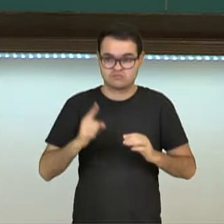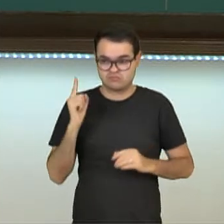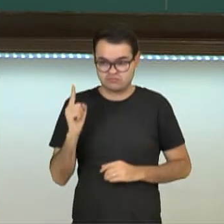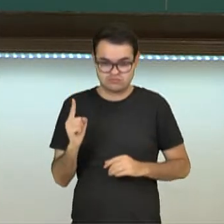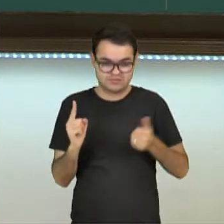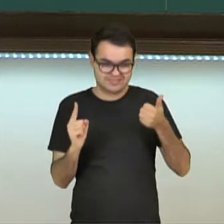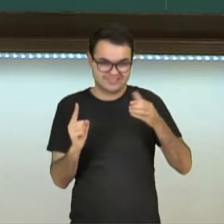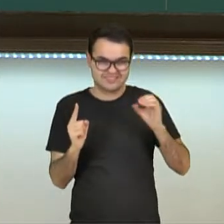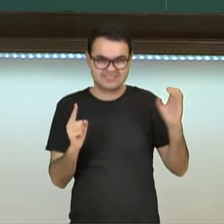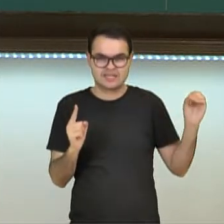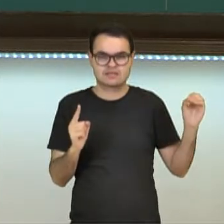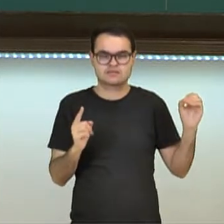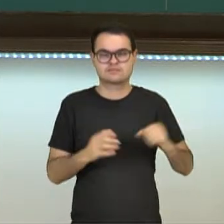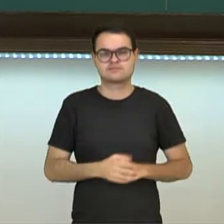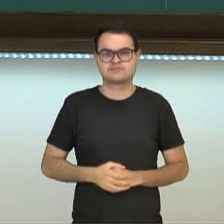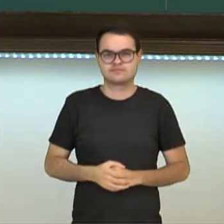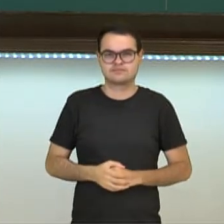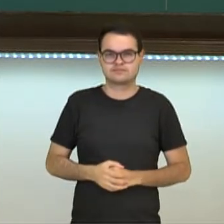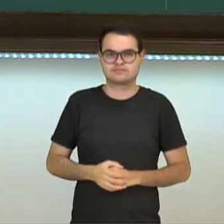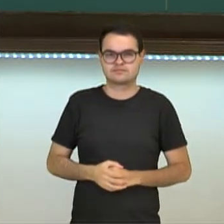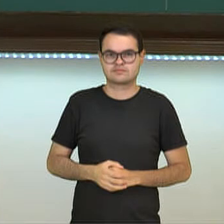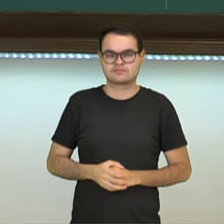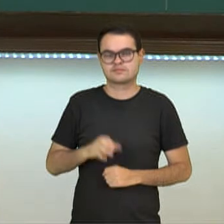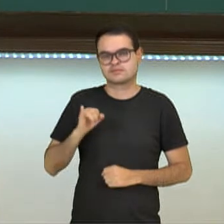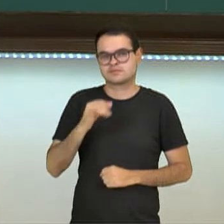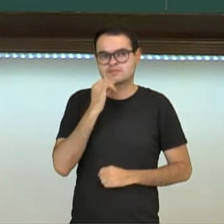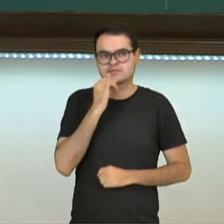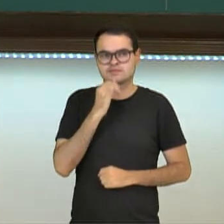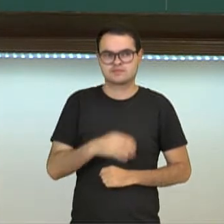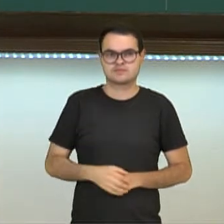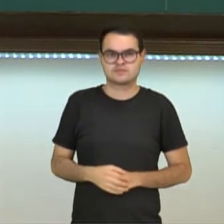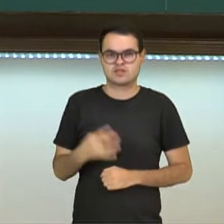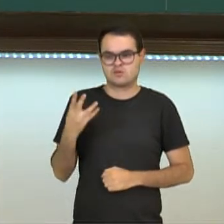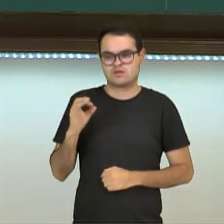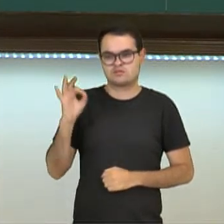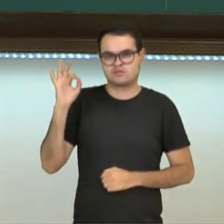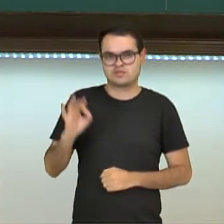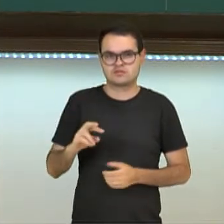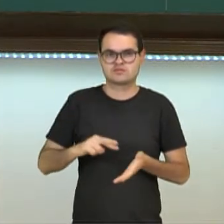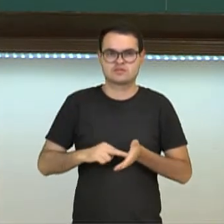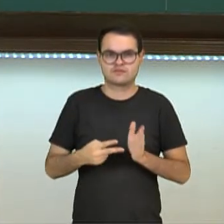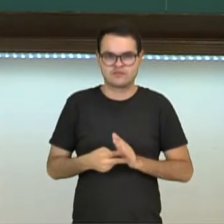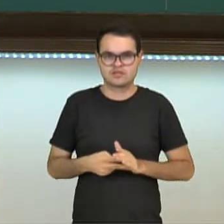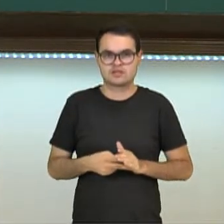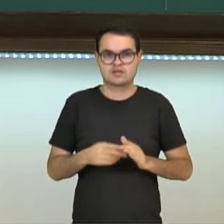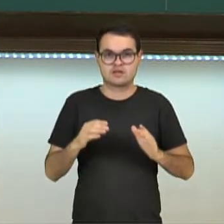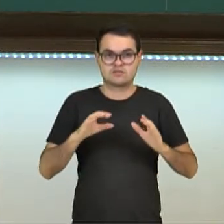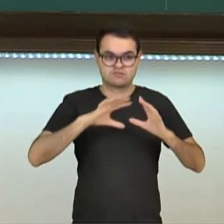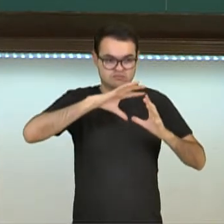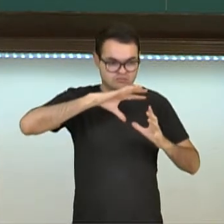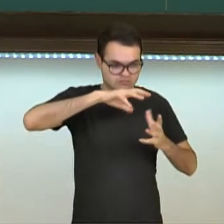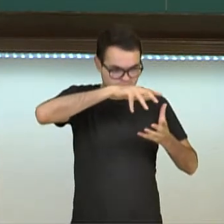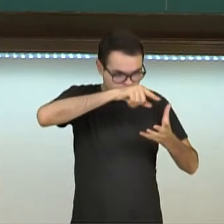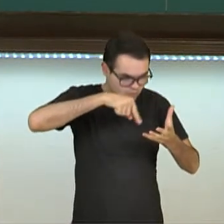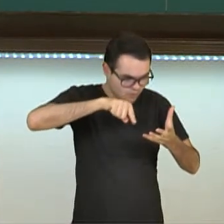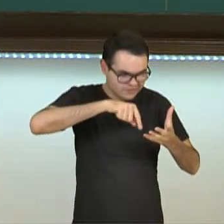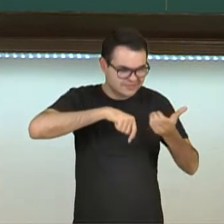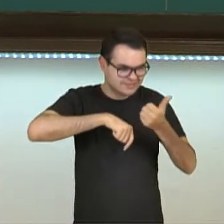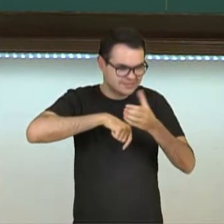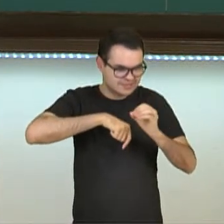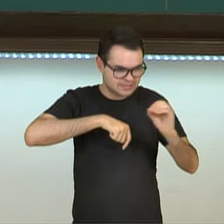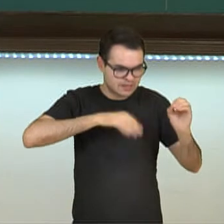uma razão por 100, certo? Então se eu falo aqui, por exemplo, 40%, significa que no universo de 100,